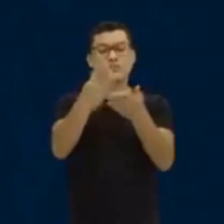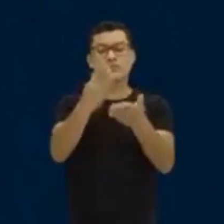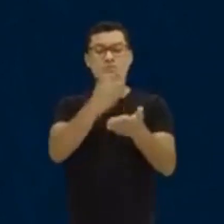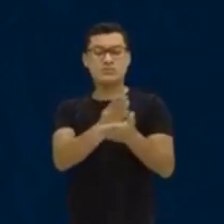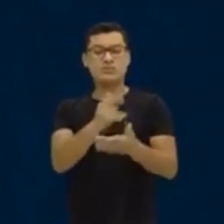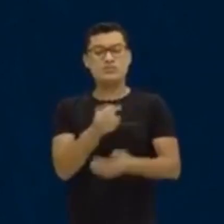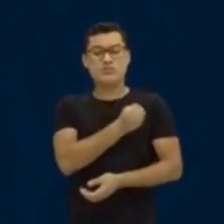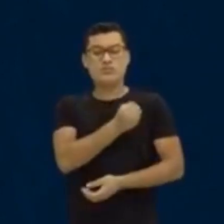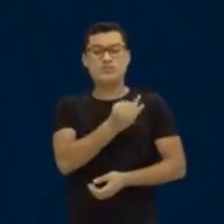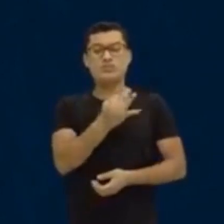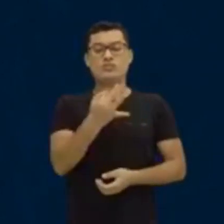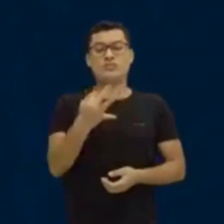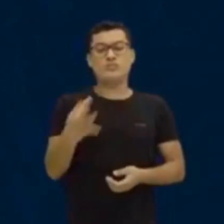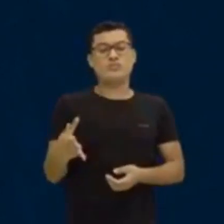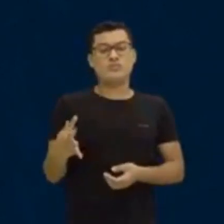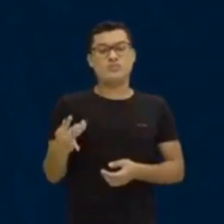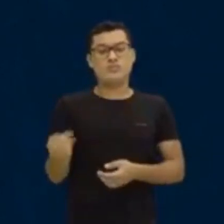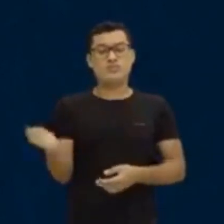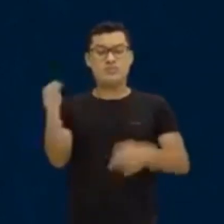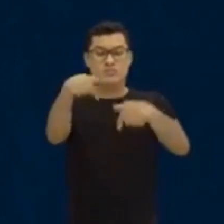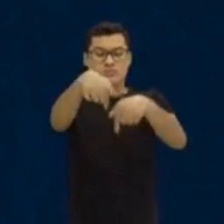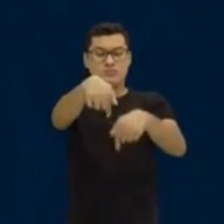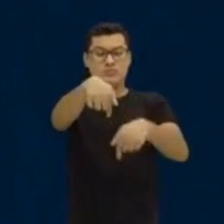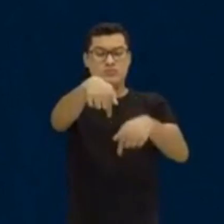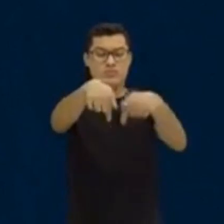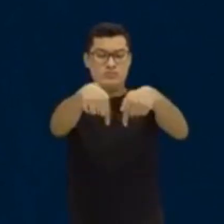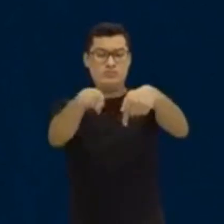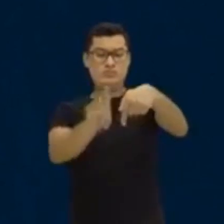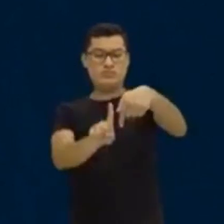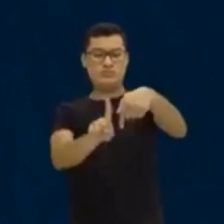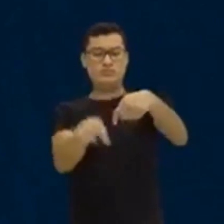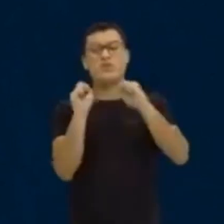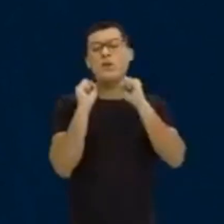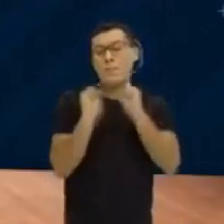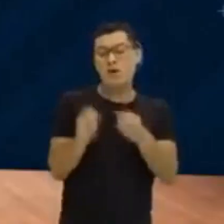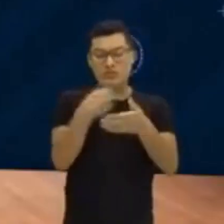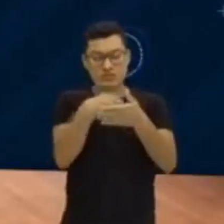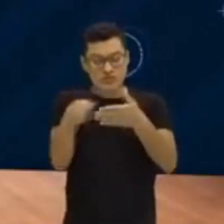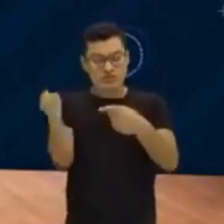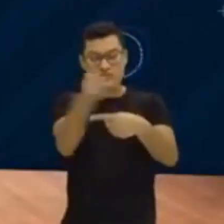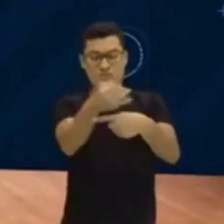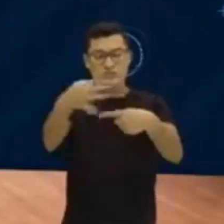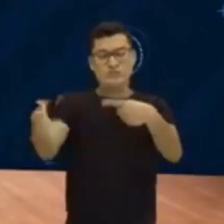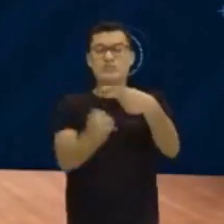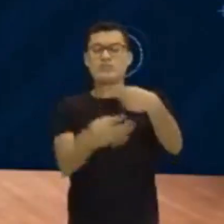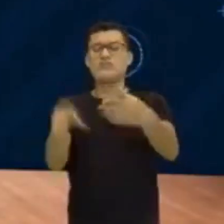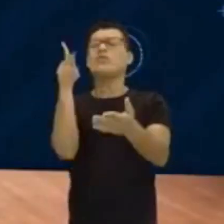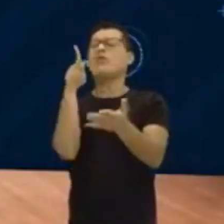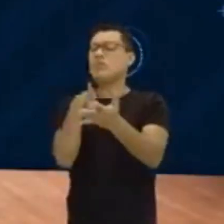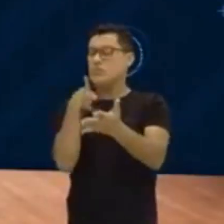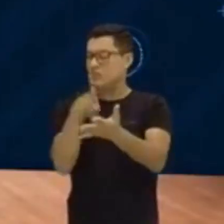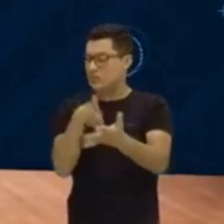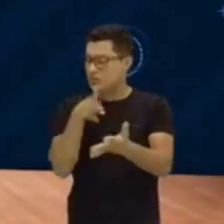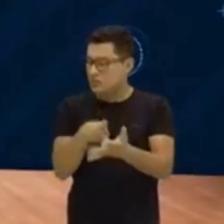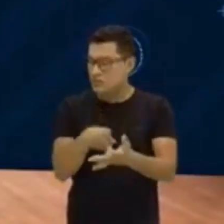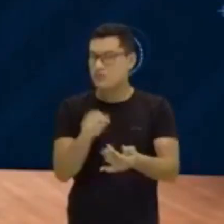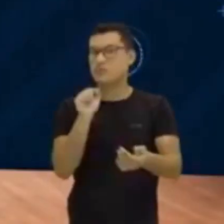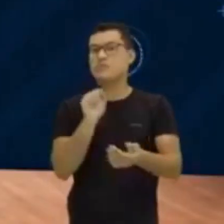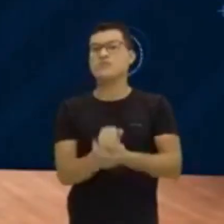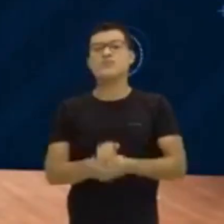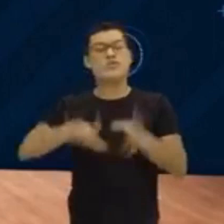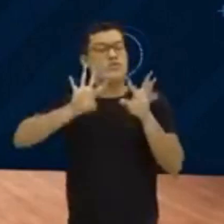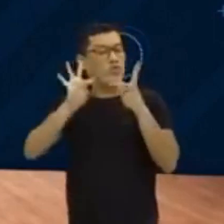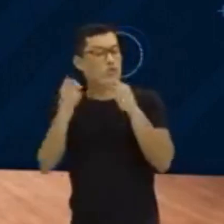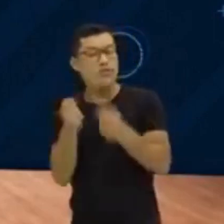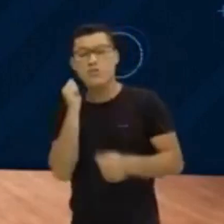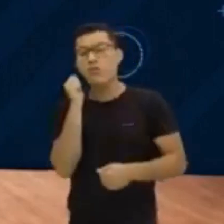que os números racionais são todos aqueles que eu consigo escrever na forma de fração, né? Verdade, olha pra cá pra mim. Verdade, são todos